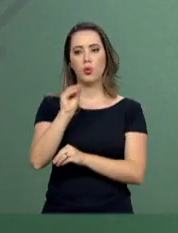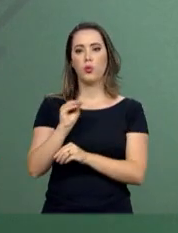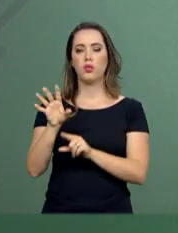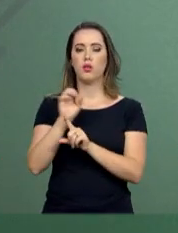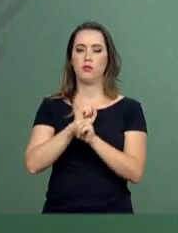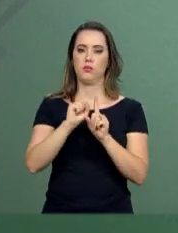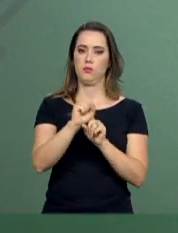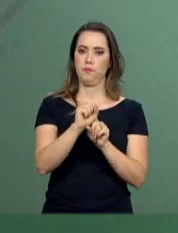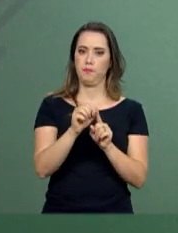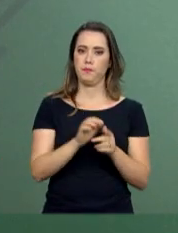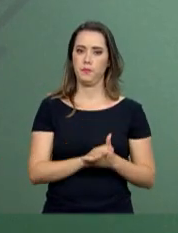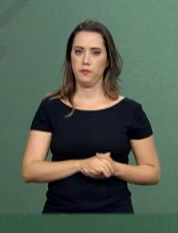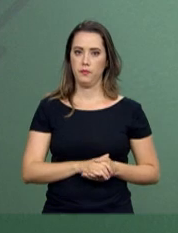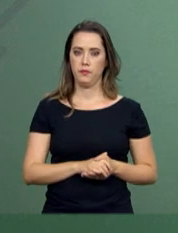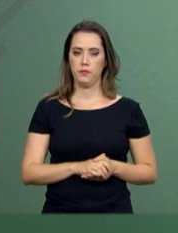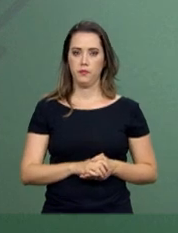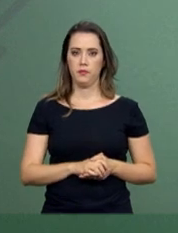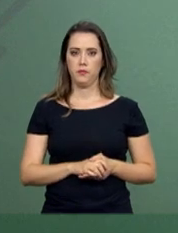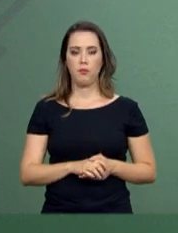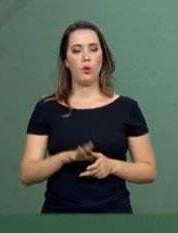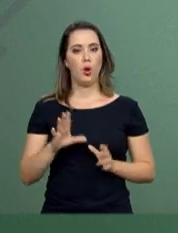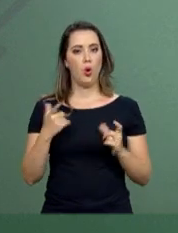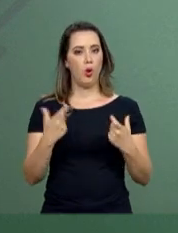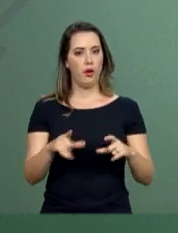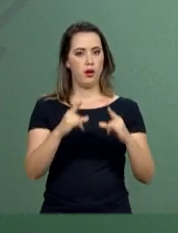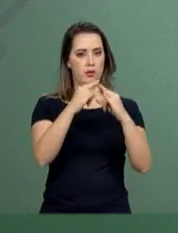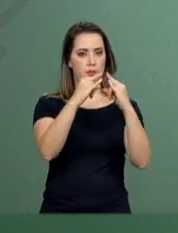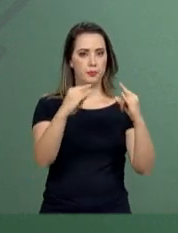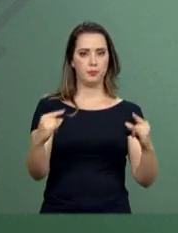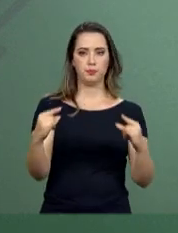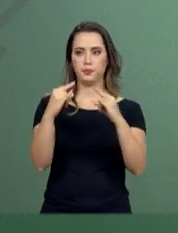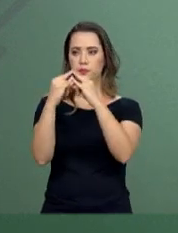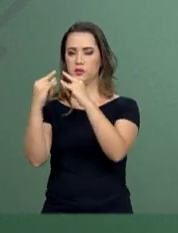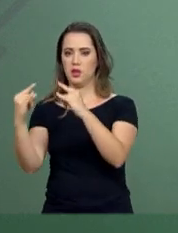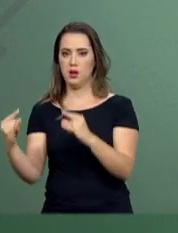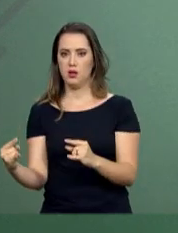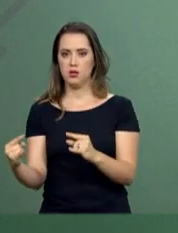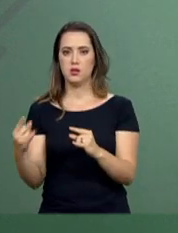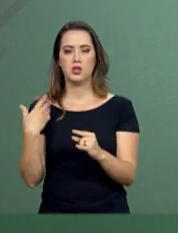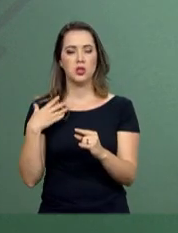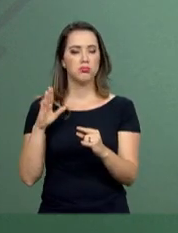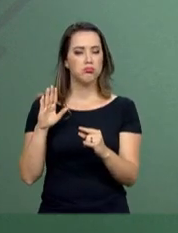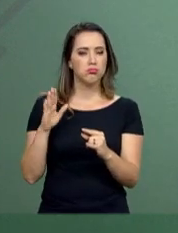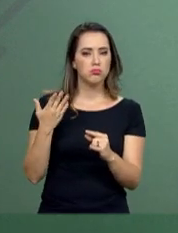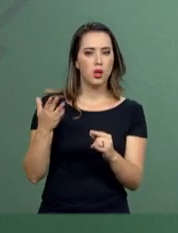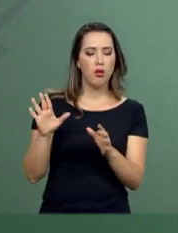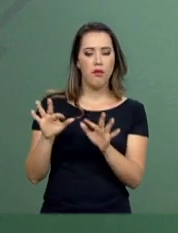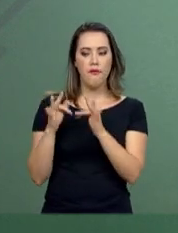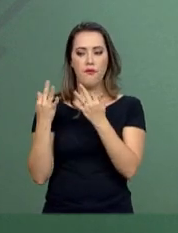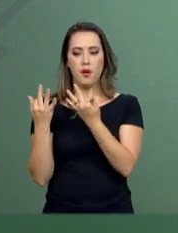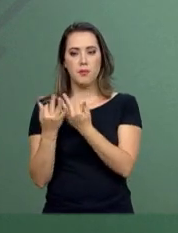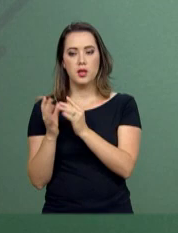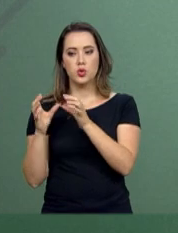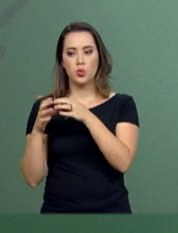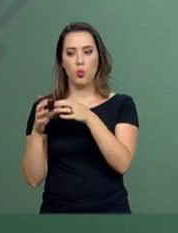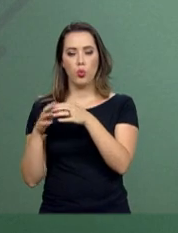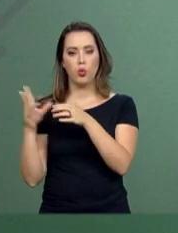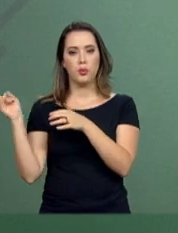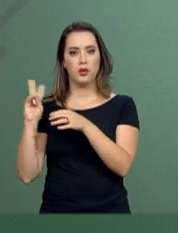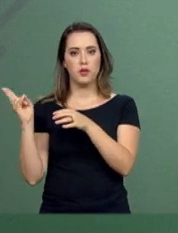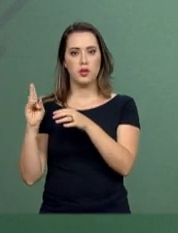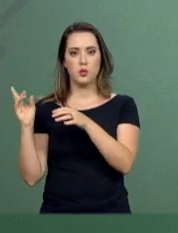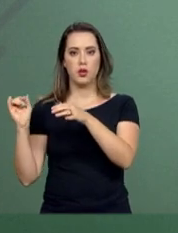social, em abrigos que recebem as famílias de imigrantes